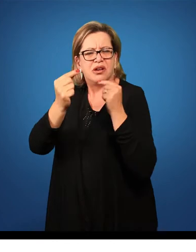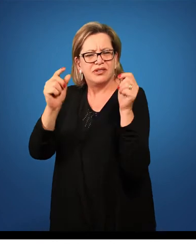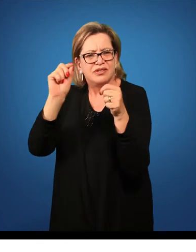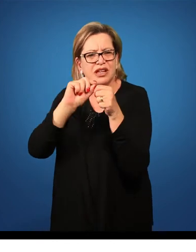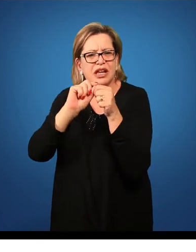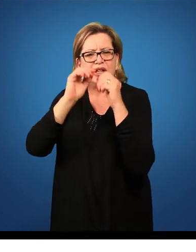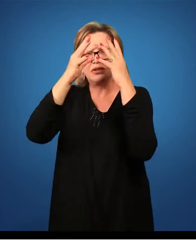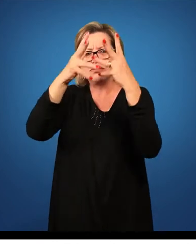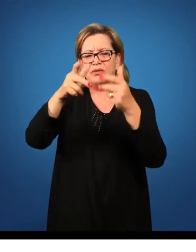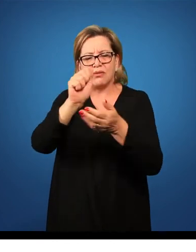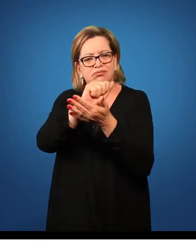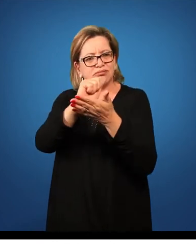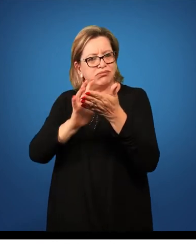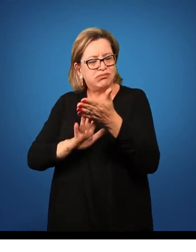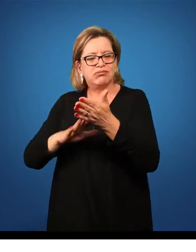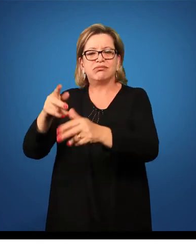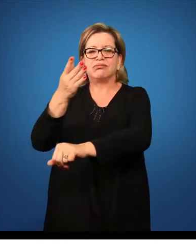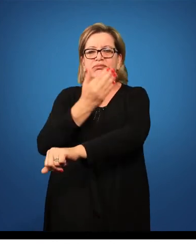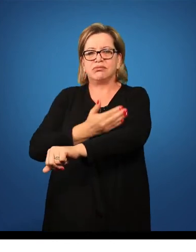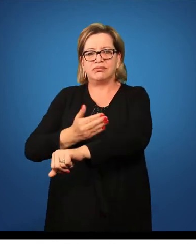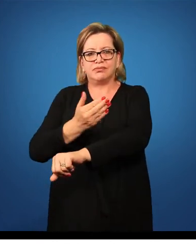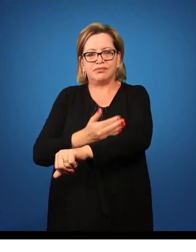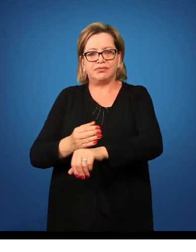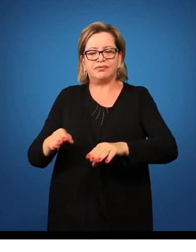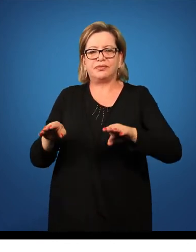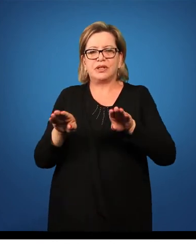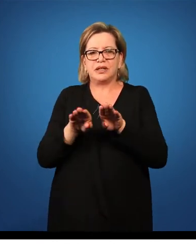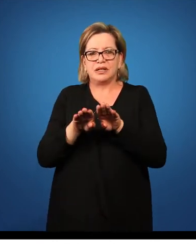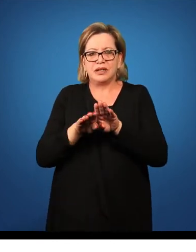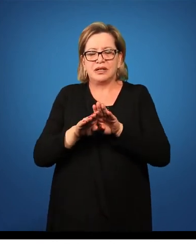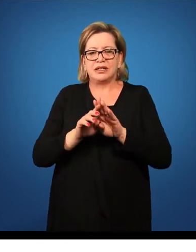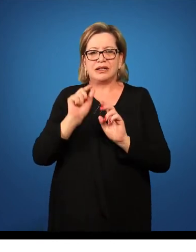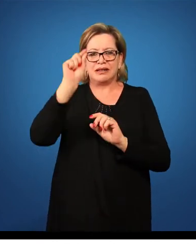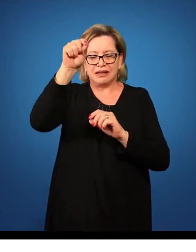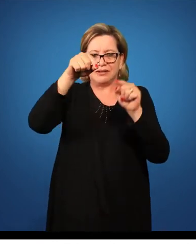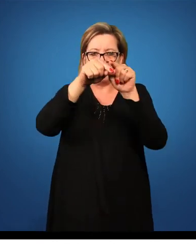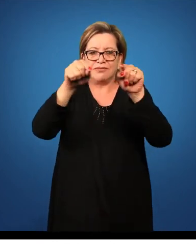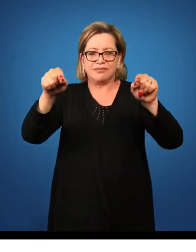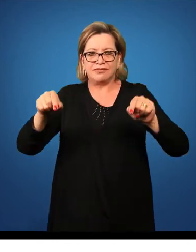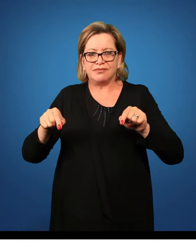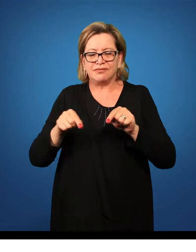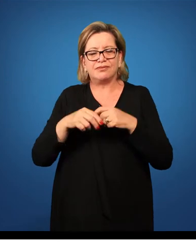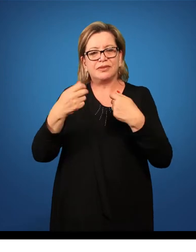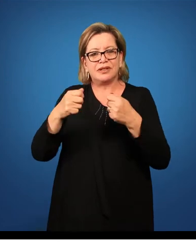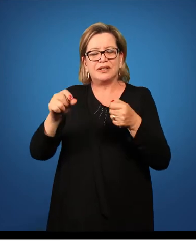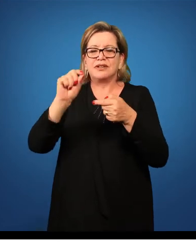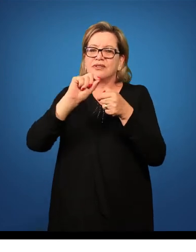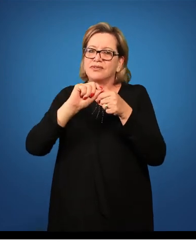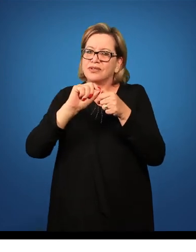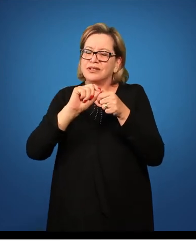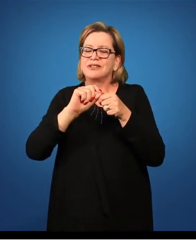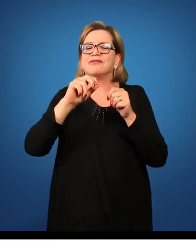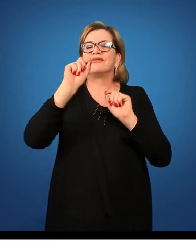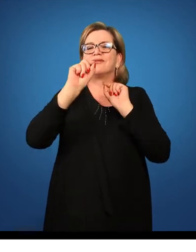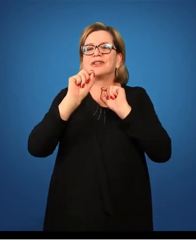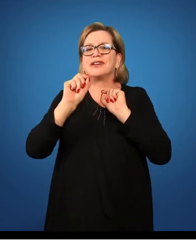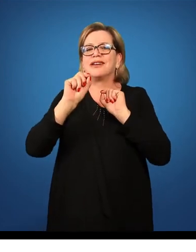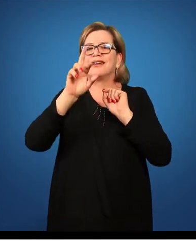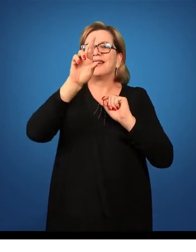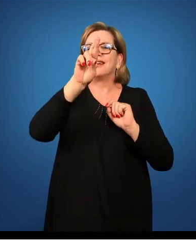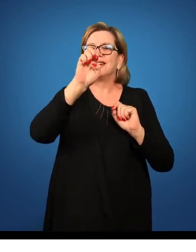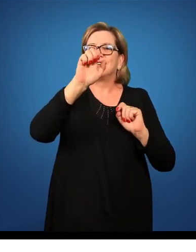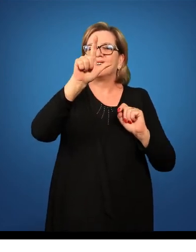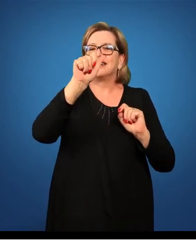realizarem no estágio e no campo de estágio, vocês têm que fazer um relatório. E esse relatório é